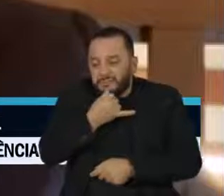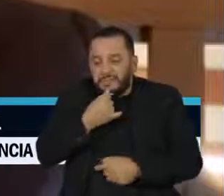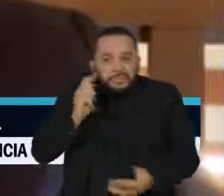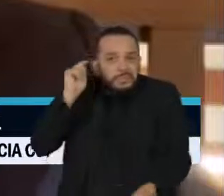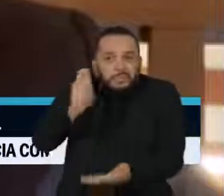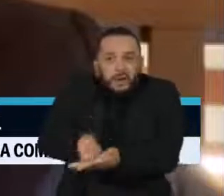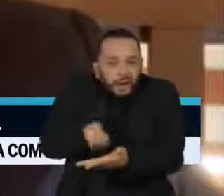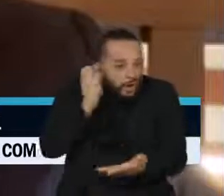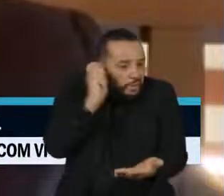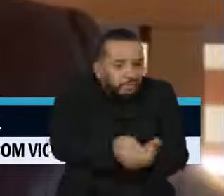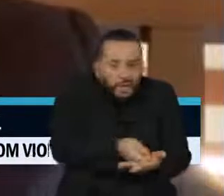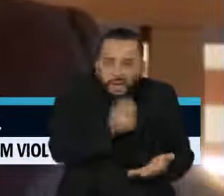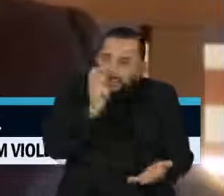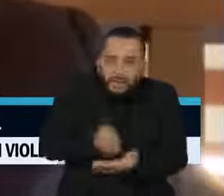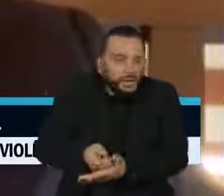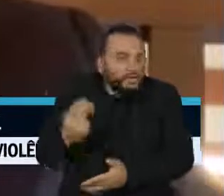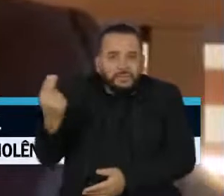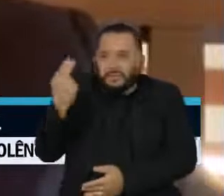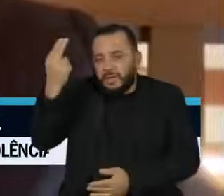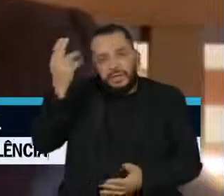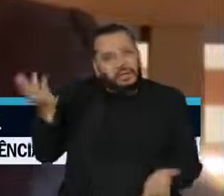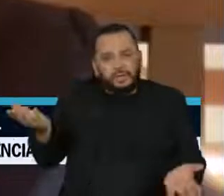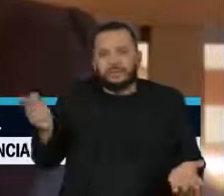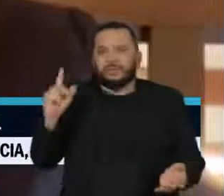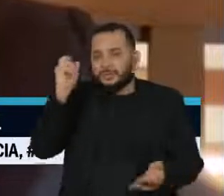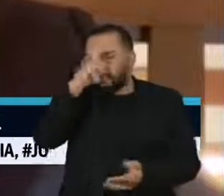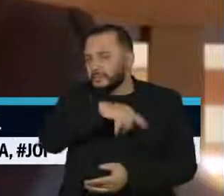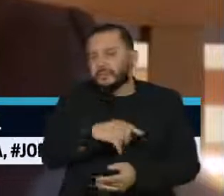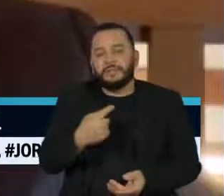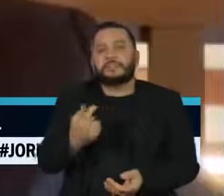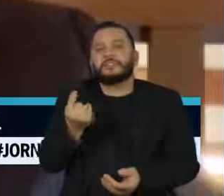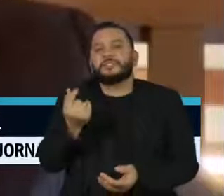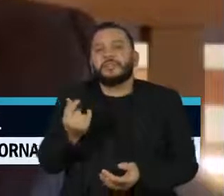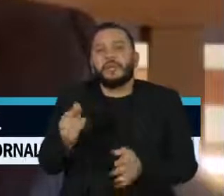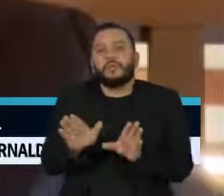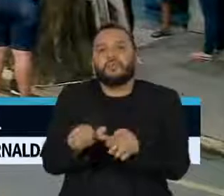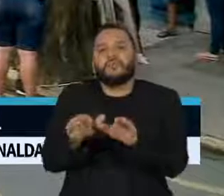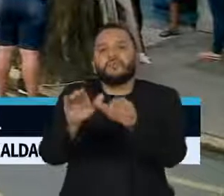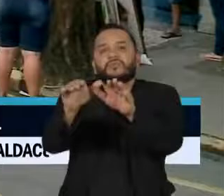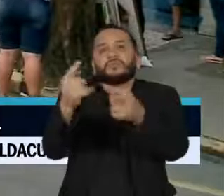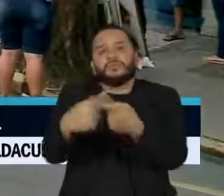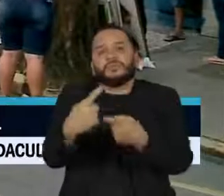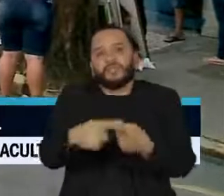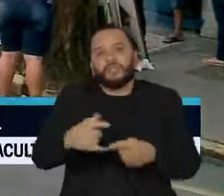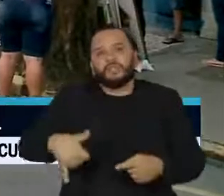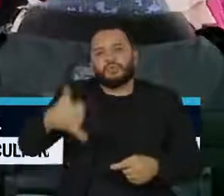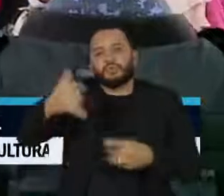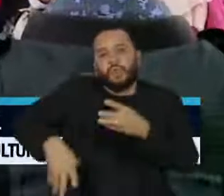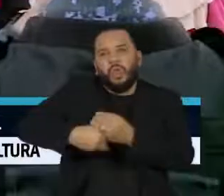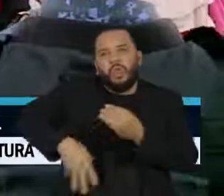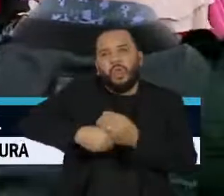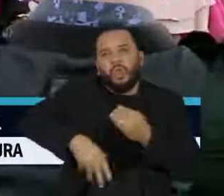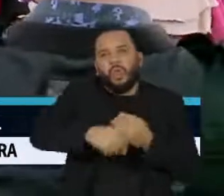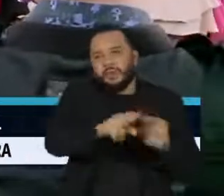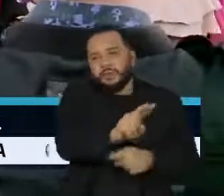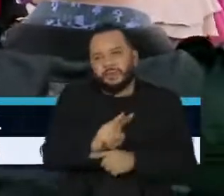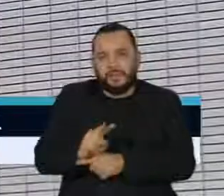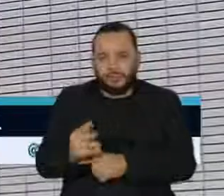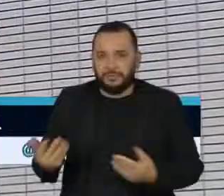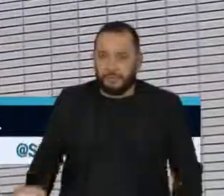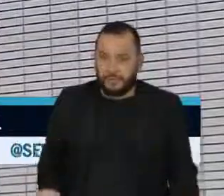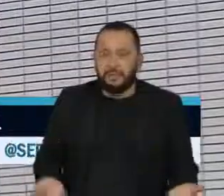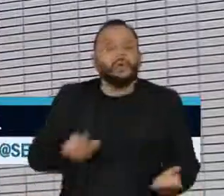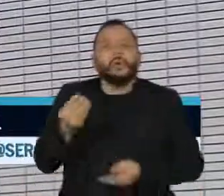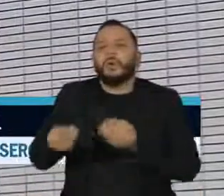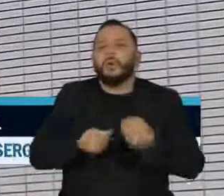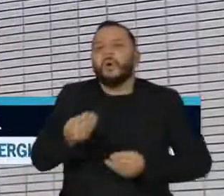valor, esse valorzinho todo mês, que vai embora com as prestações do empréstimo. A forma como esses empréstimos vão ser concedidos